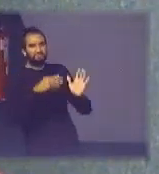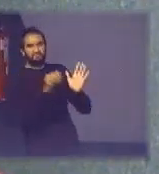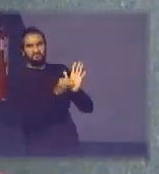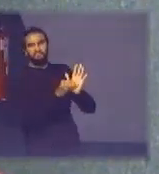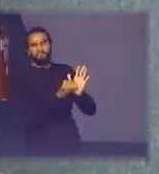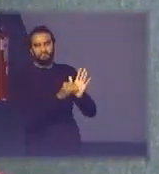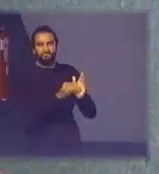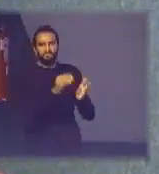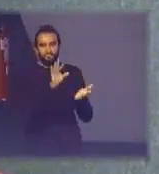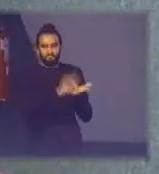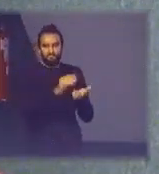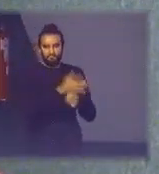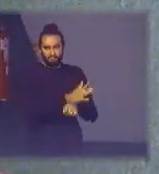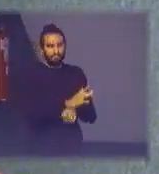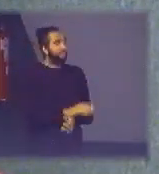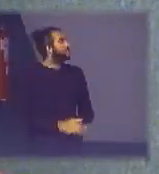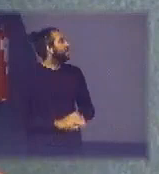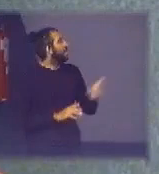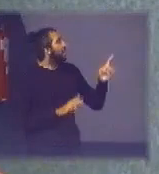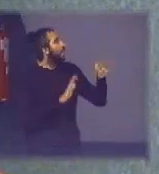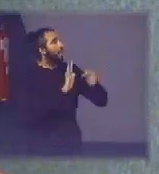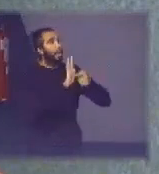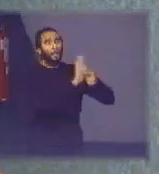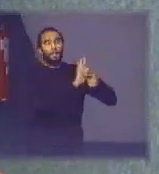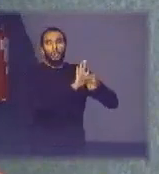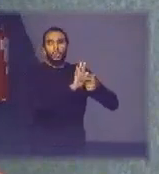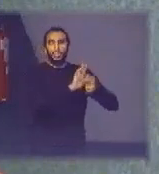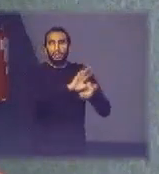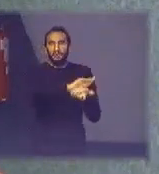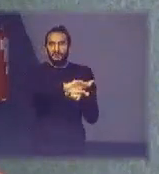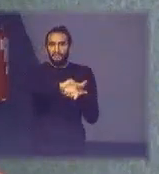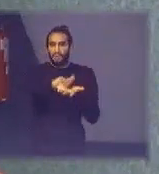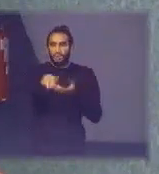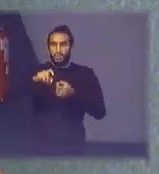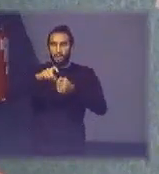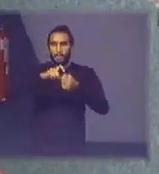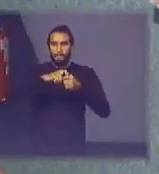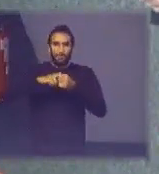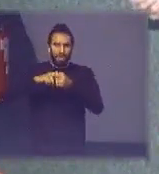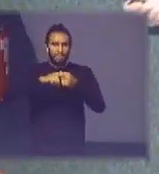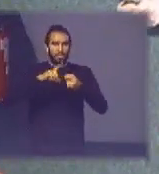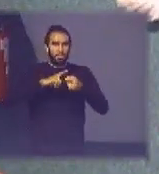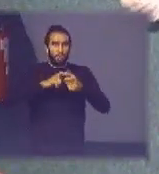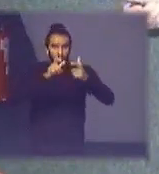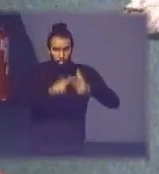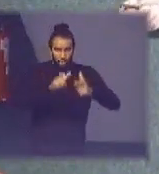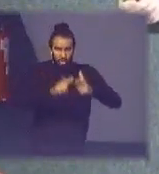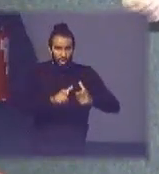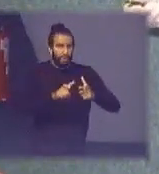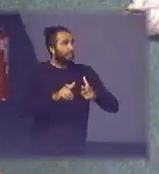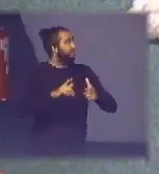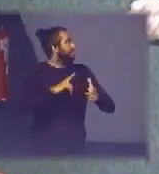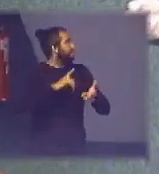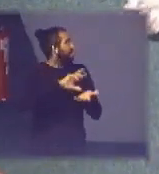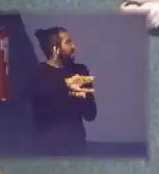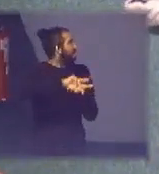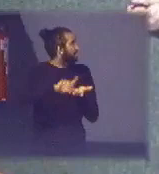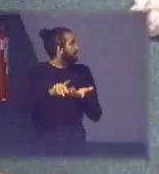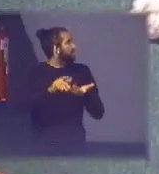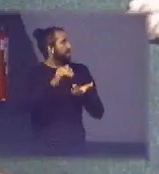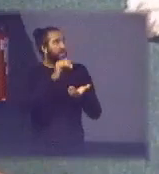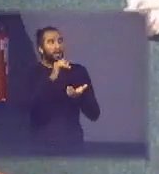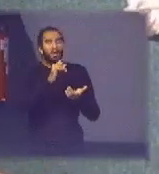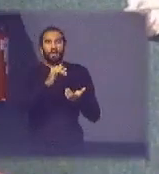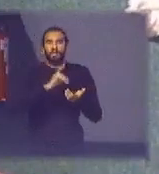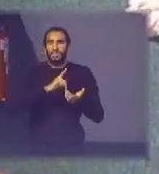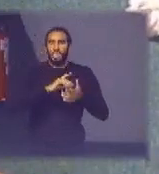aqui um slide que mostra os principais parceiros de ponto de coleta hoje então nós temos vários parceiros do varejo grandes redes